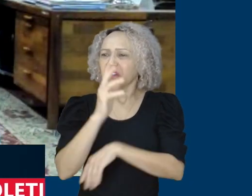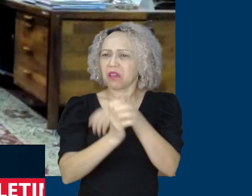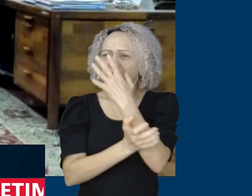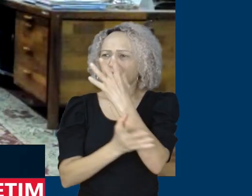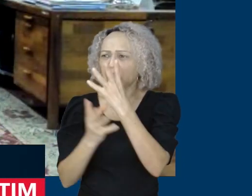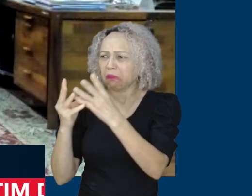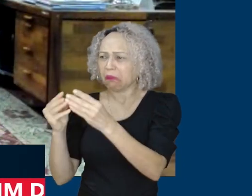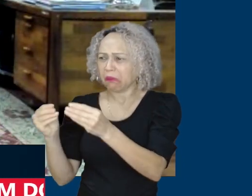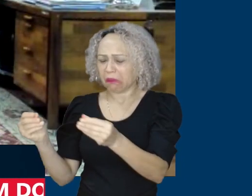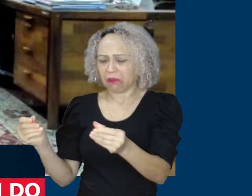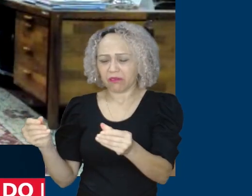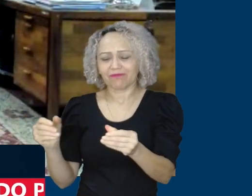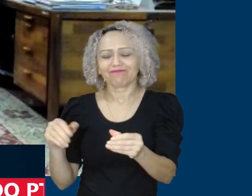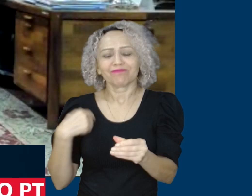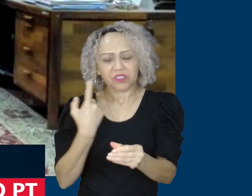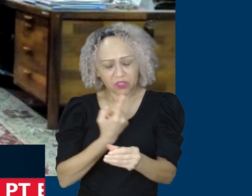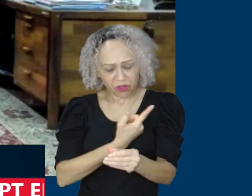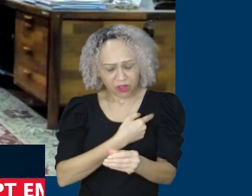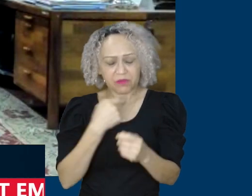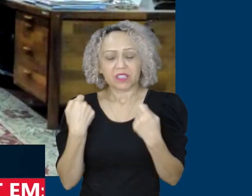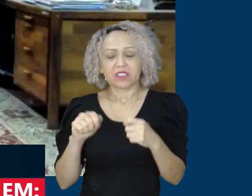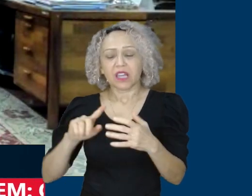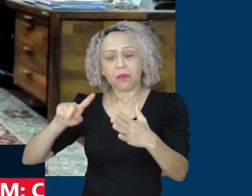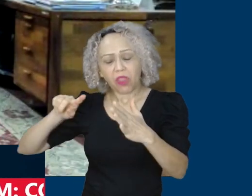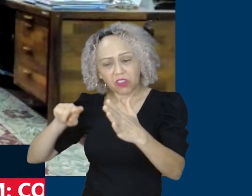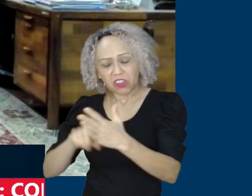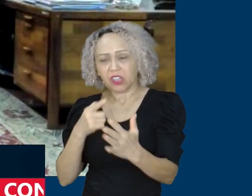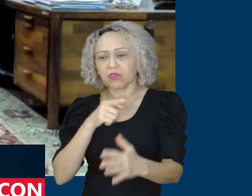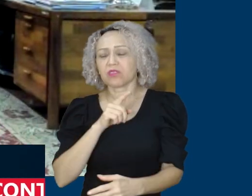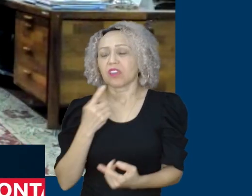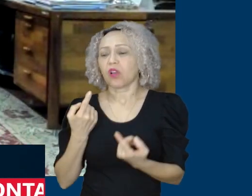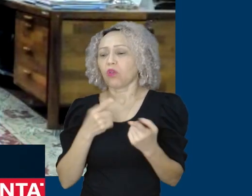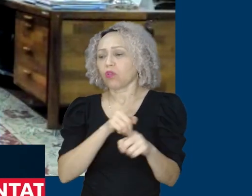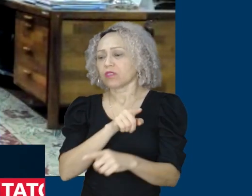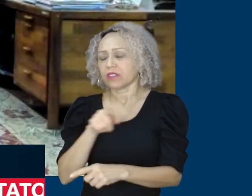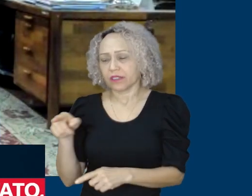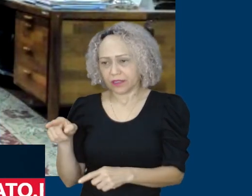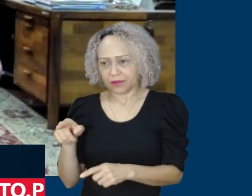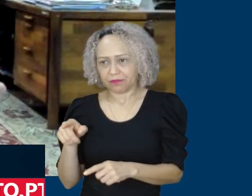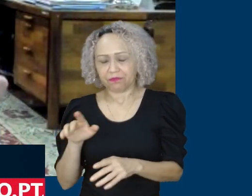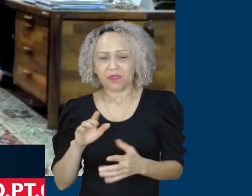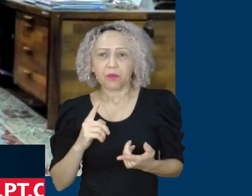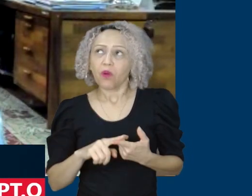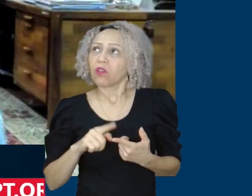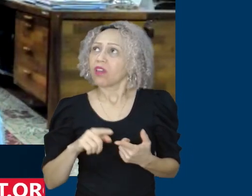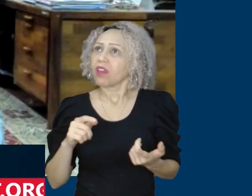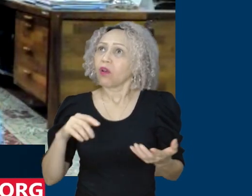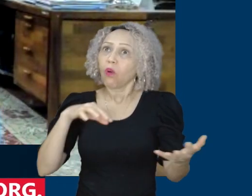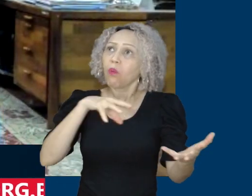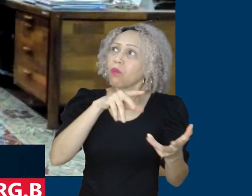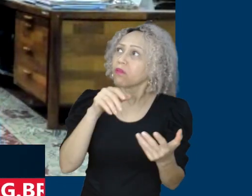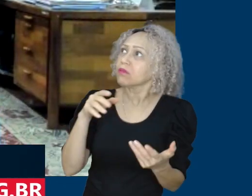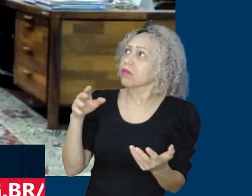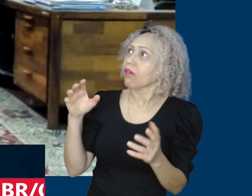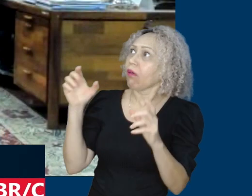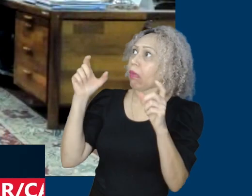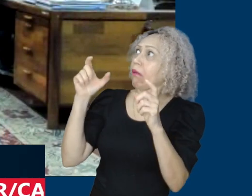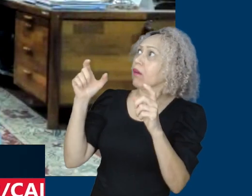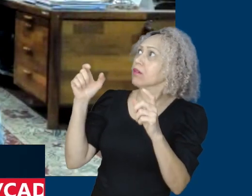para afirmar uma imagem do Brasil lá fora, afirmar uma imagem de um país desenvolvido, um país que tem